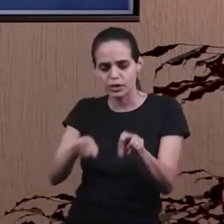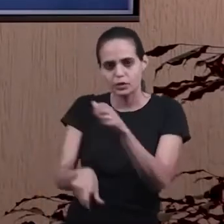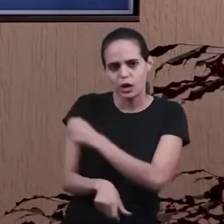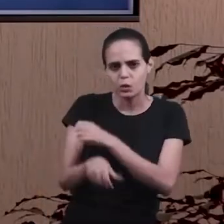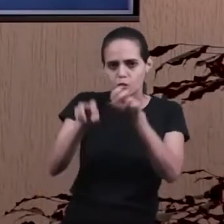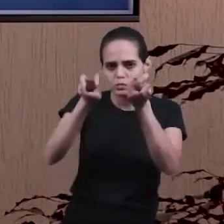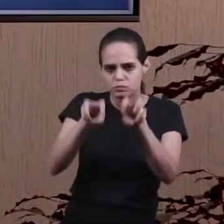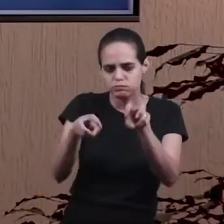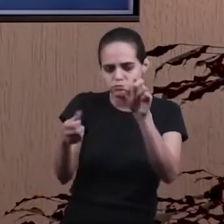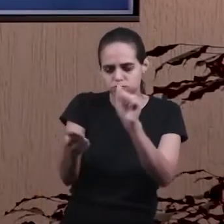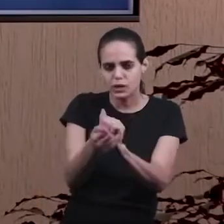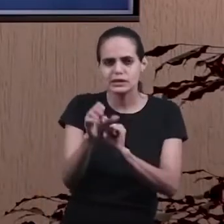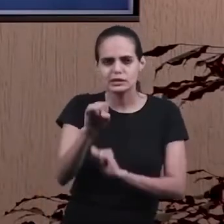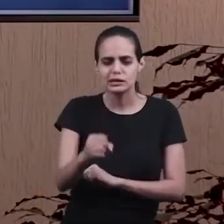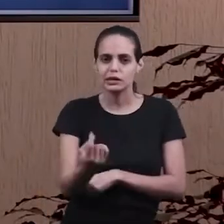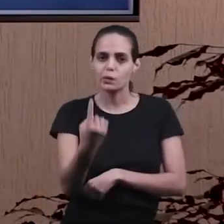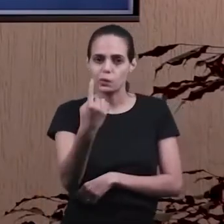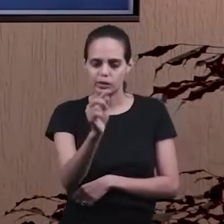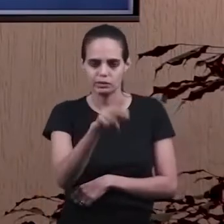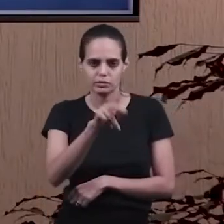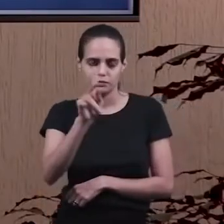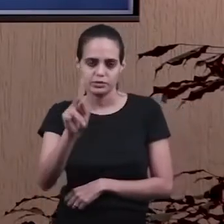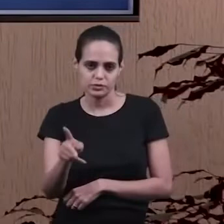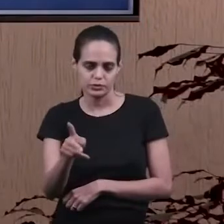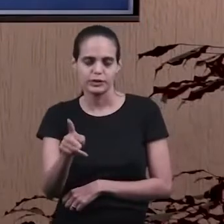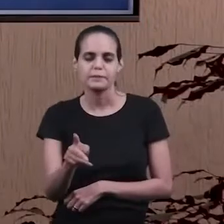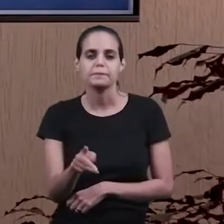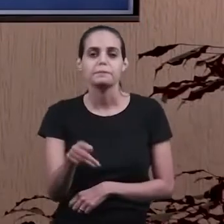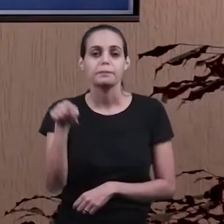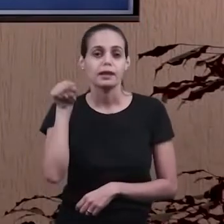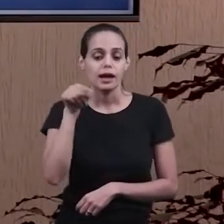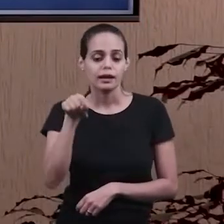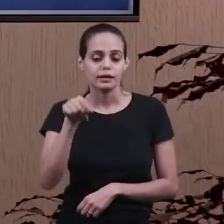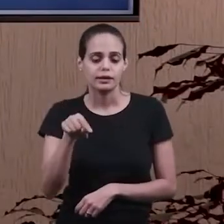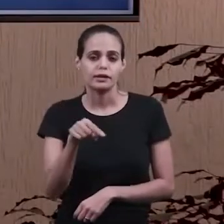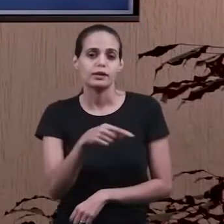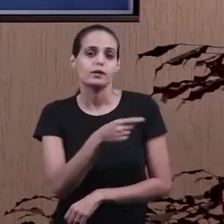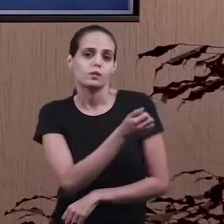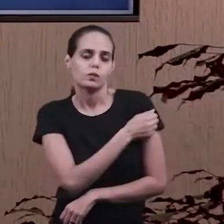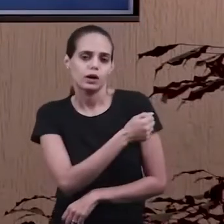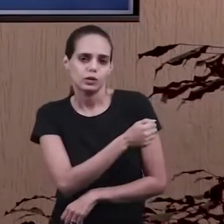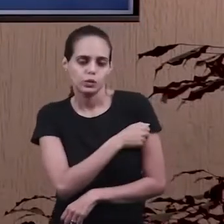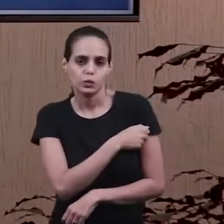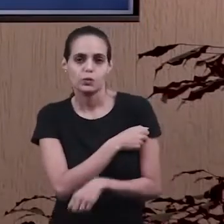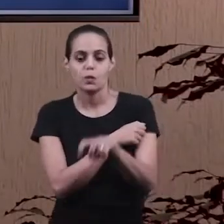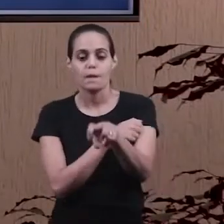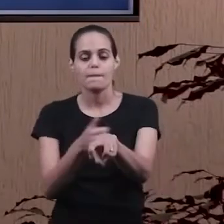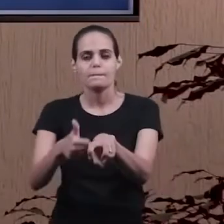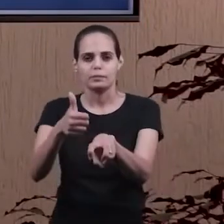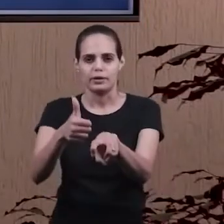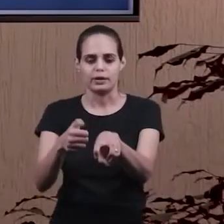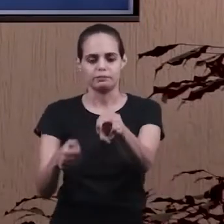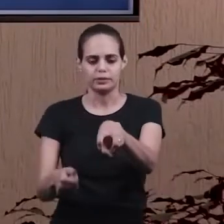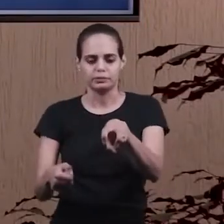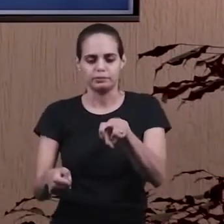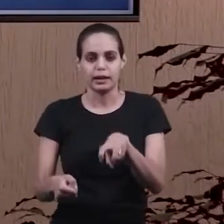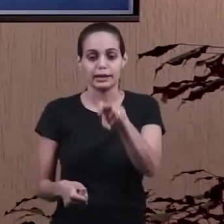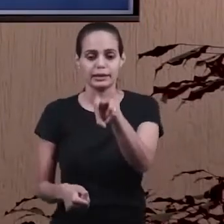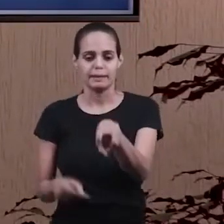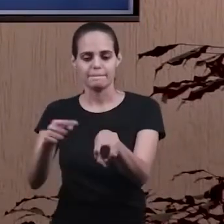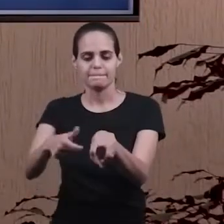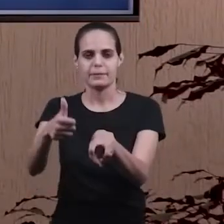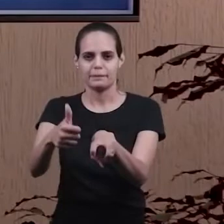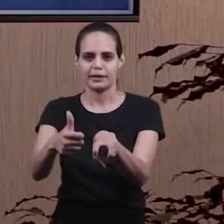professora for única na classe, então, que ela coloque esse aluno no primeiro banco, onde ela vai ter um acesso